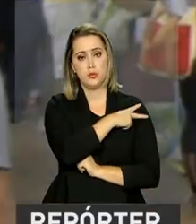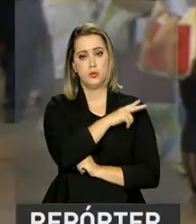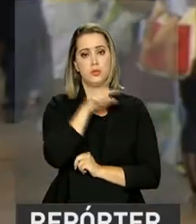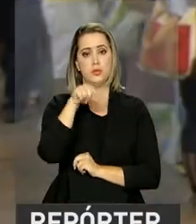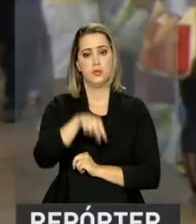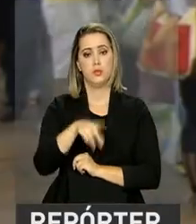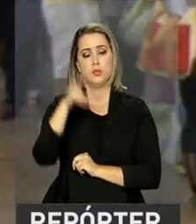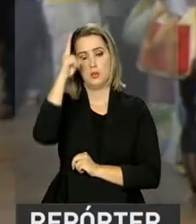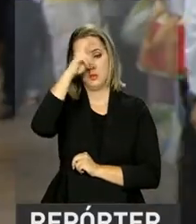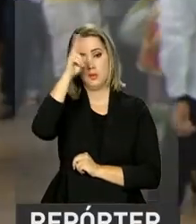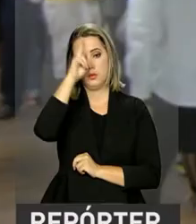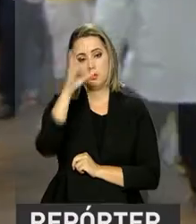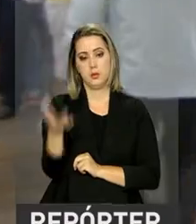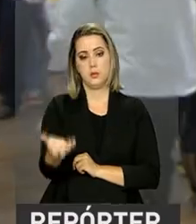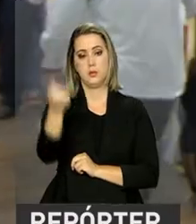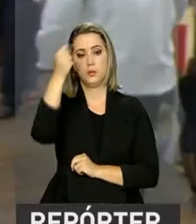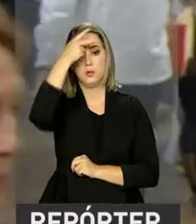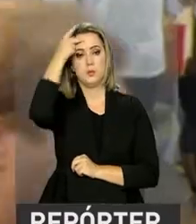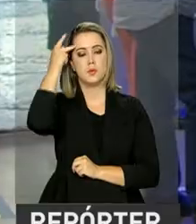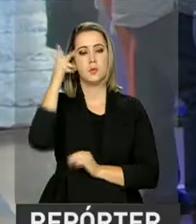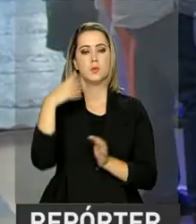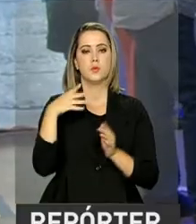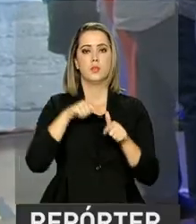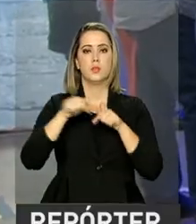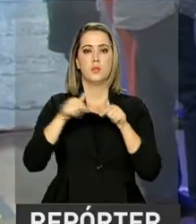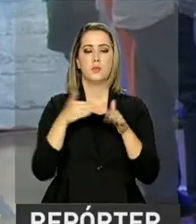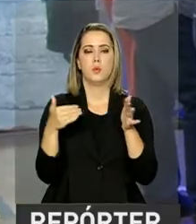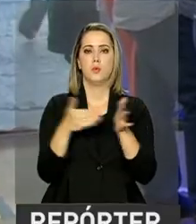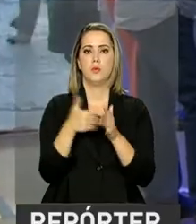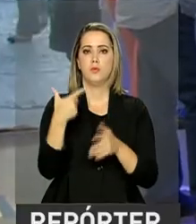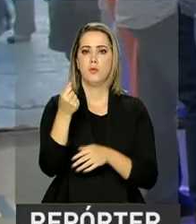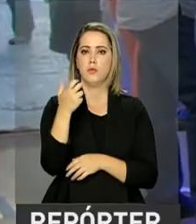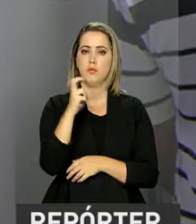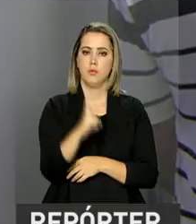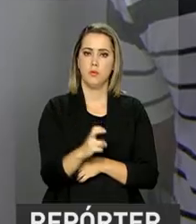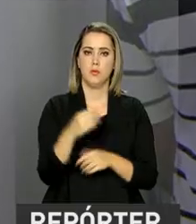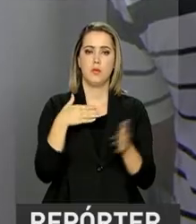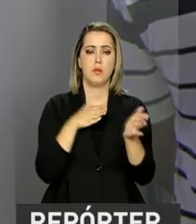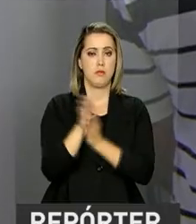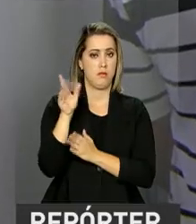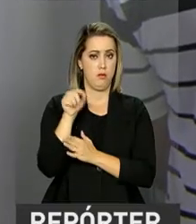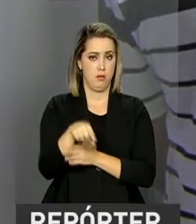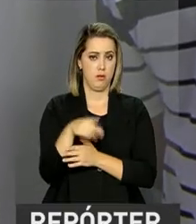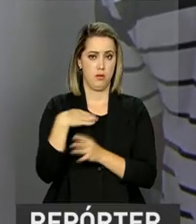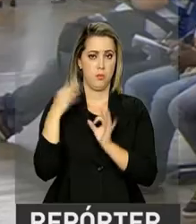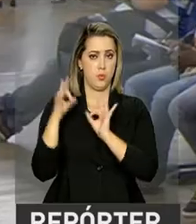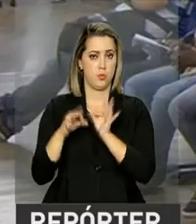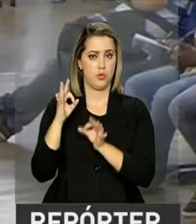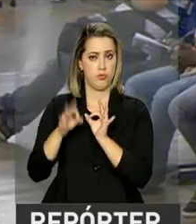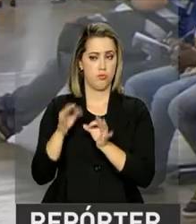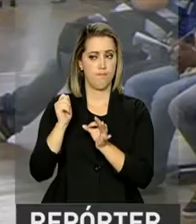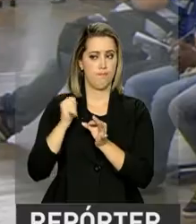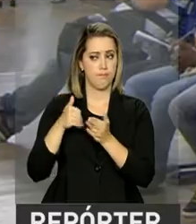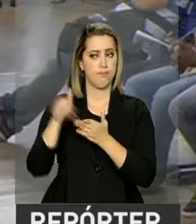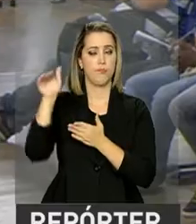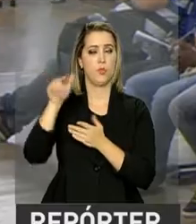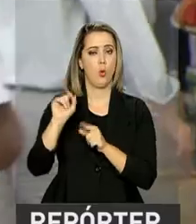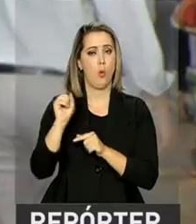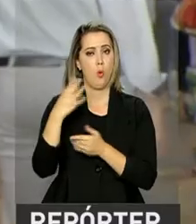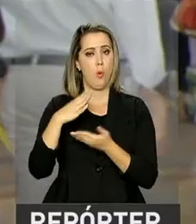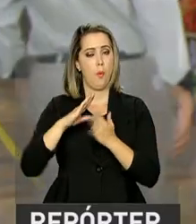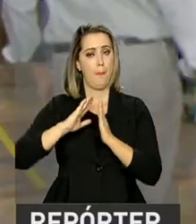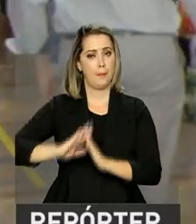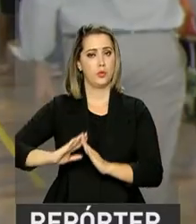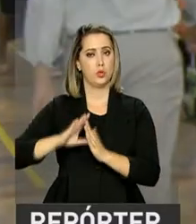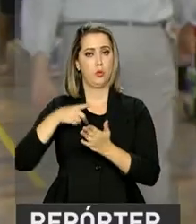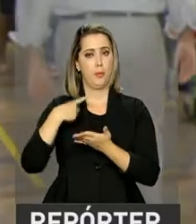Federal lembra que o saque é para quem trabalhou até o fim de 2015 e foi demitido por justa causa ou pediu demissão. O